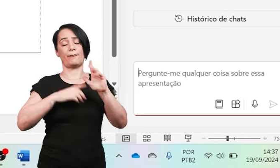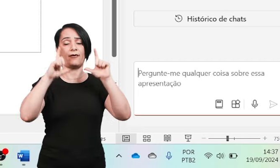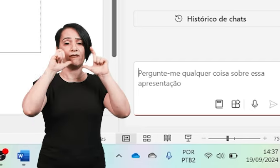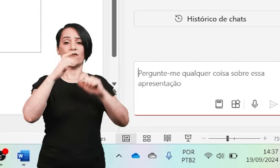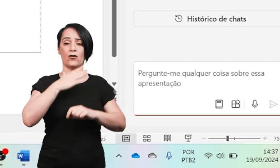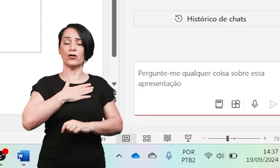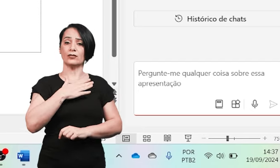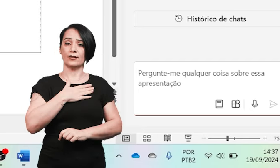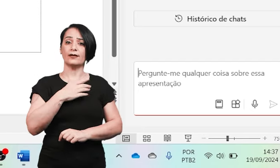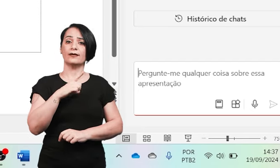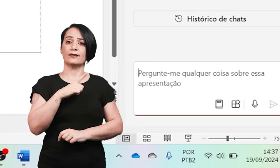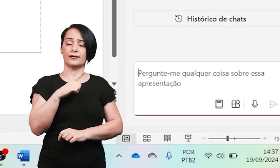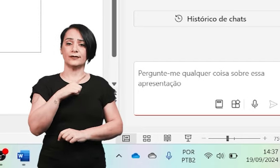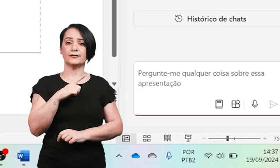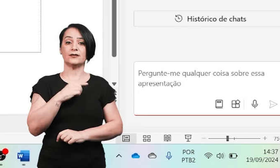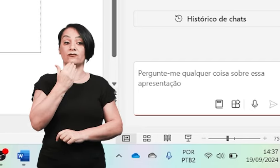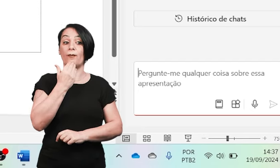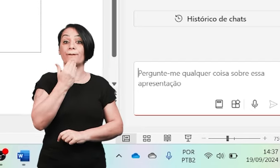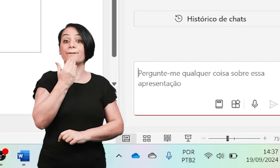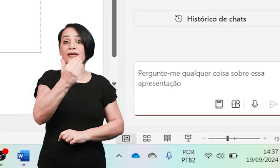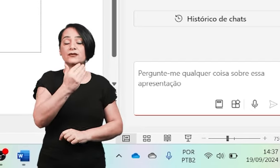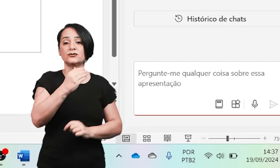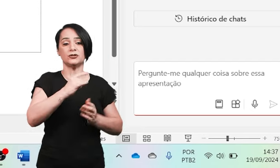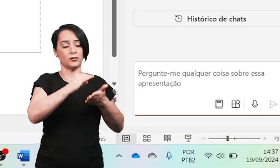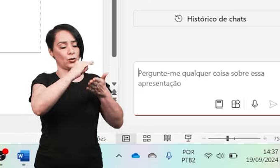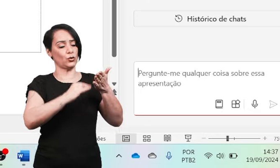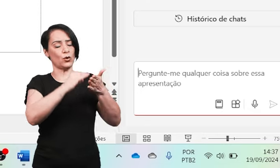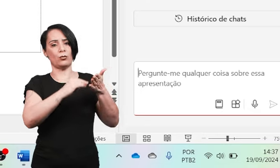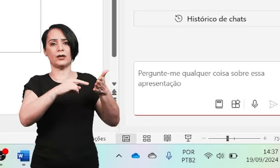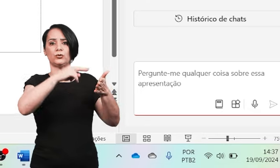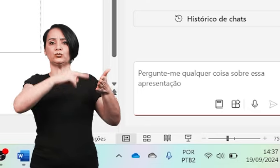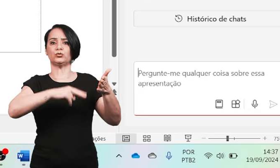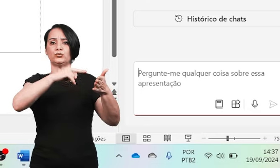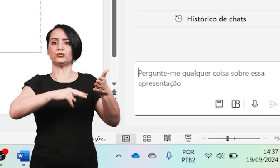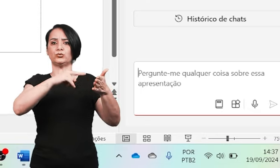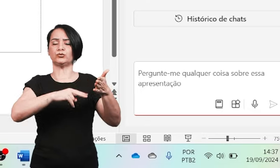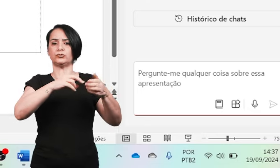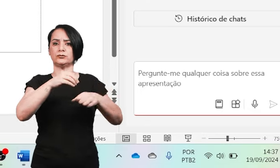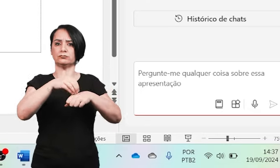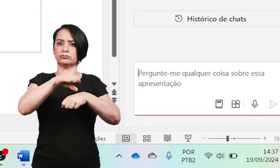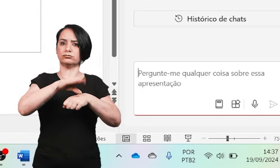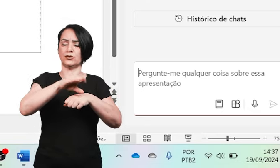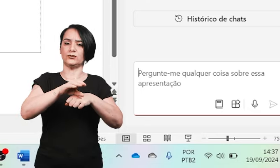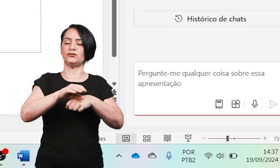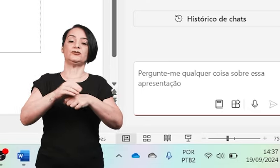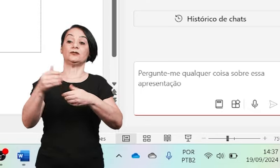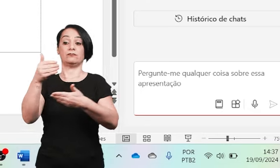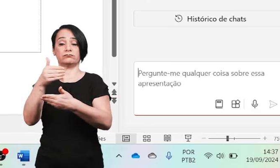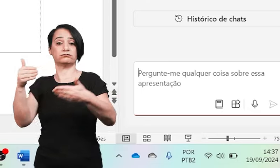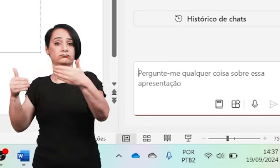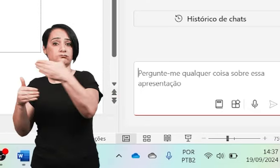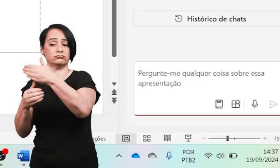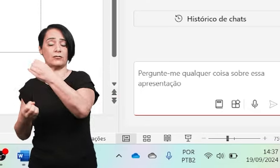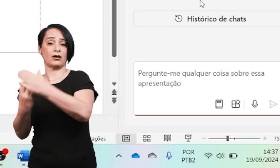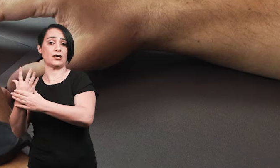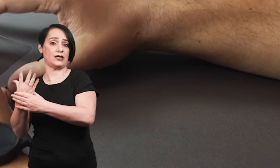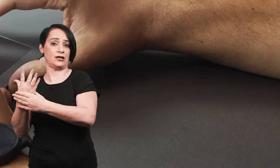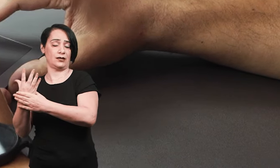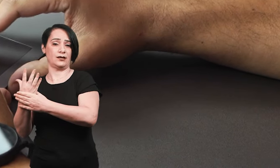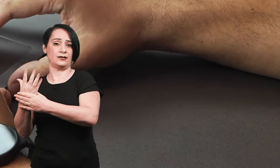tem uma foto minha e eu vou pedir pra que ele leia esse documento com essas dicas e crie uma apresentação do zero.